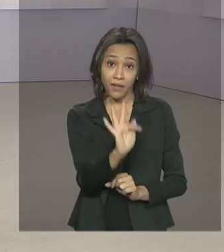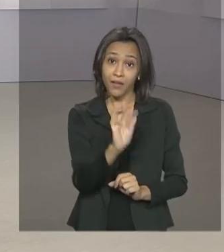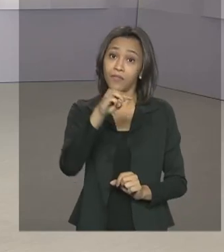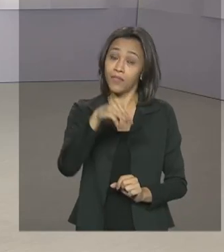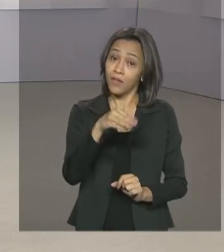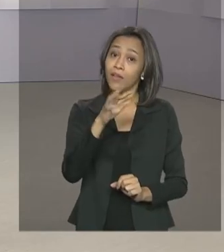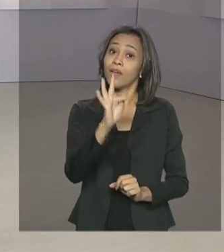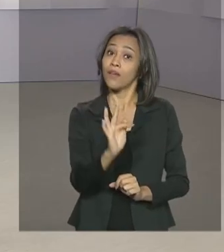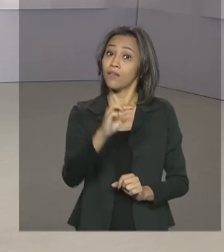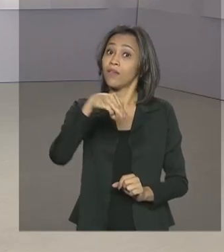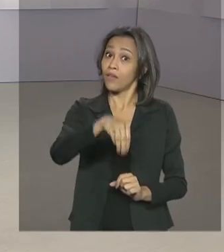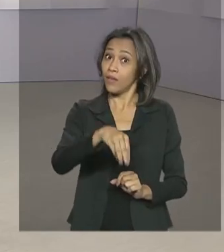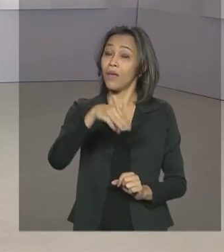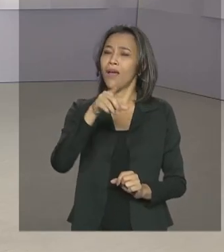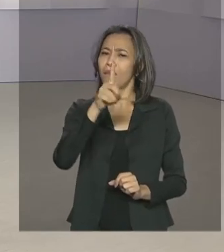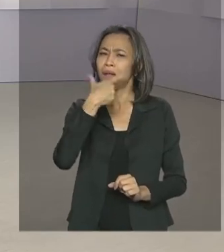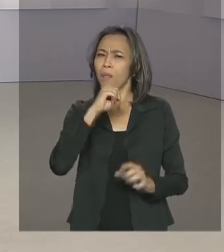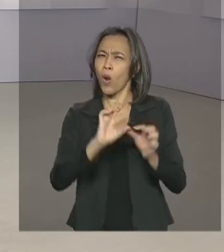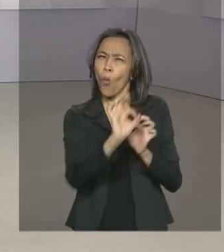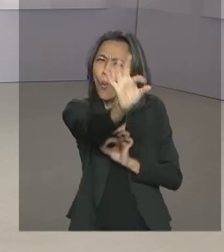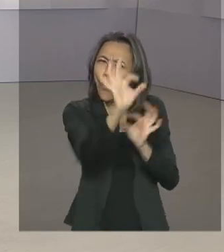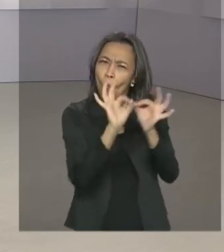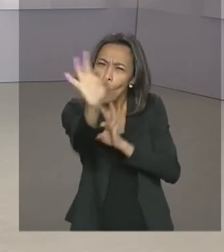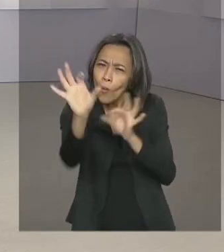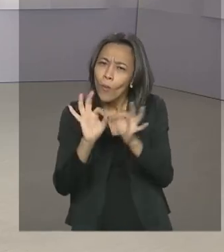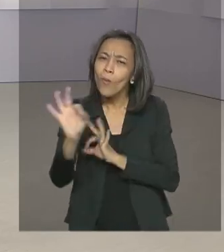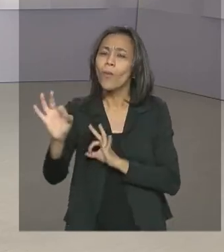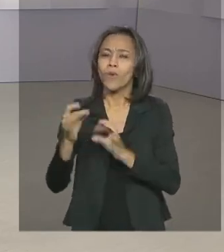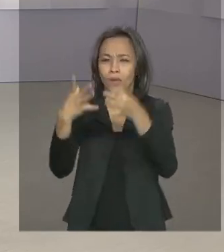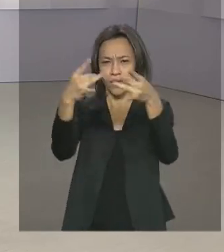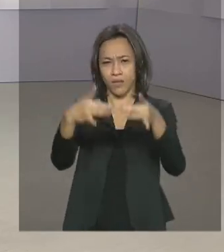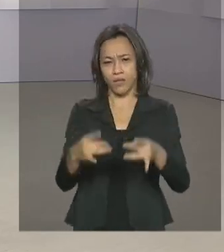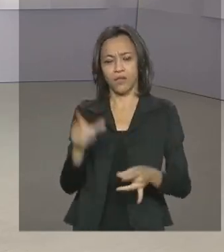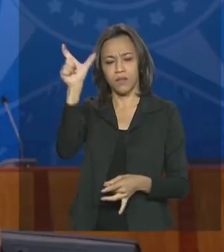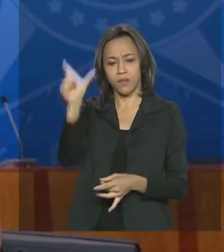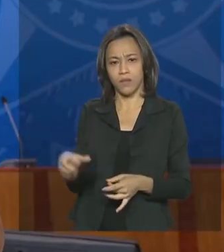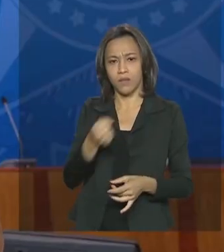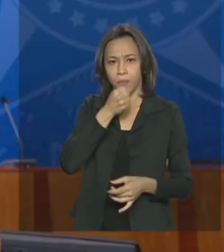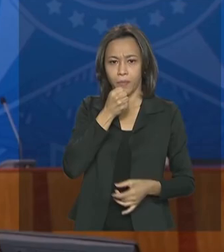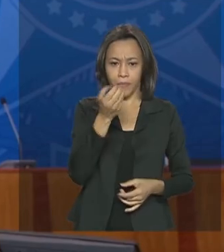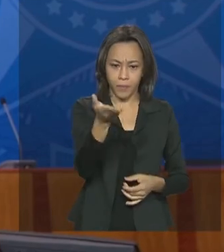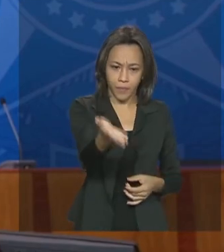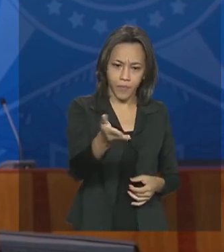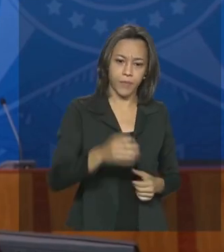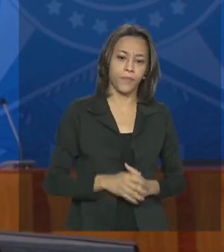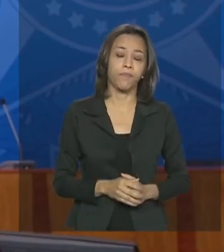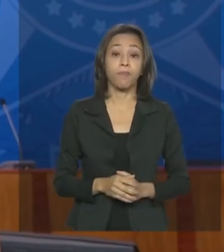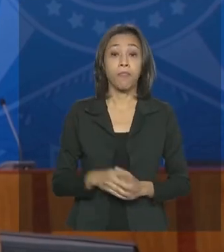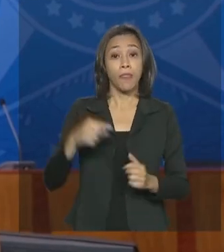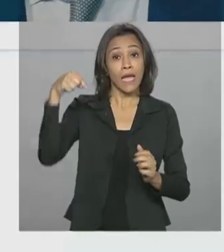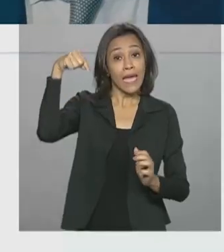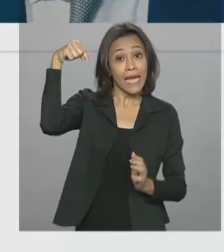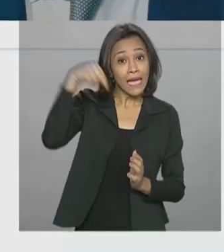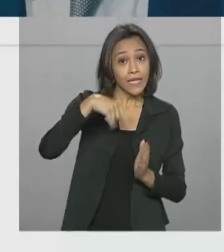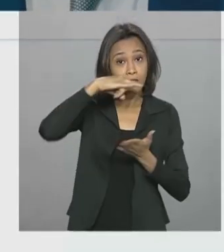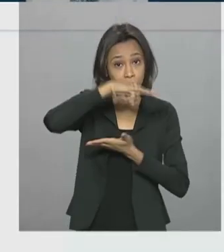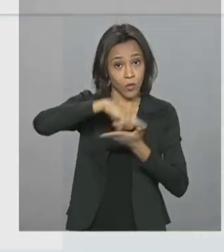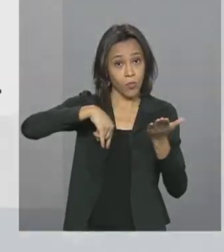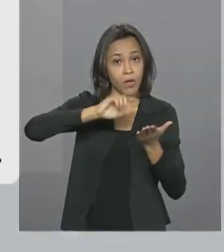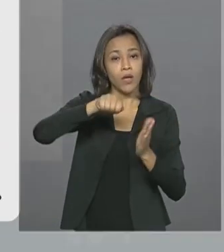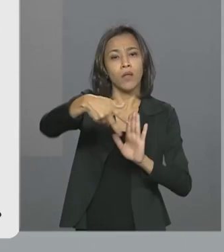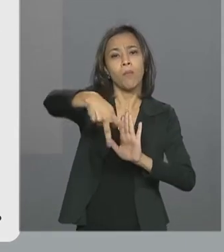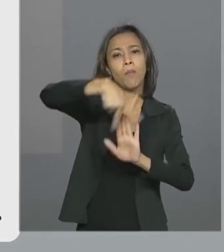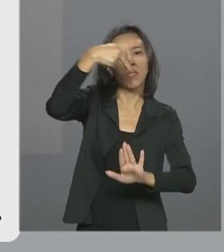que vivem em áreas remotas. Os detalhes com a repórter Selma Dias. A portaria foi assinada pelo